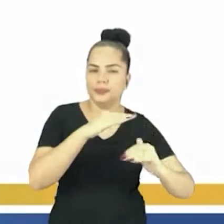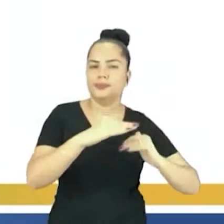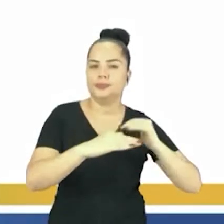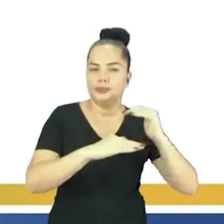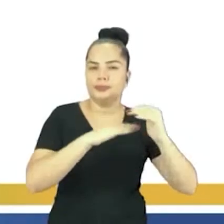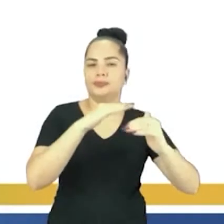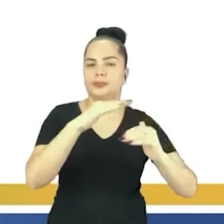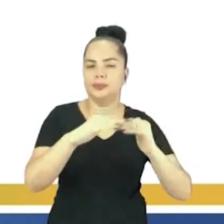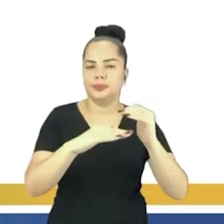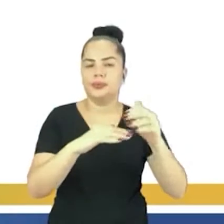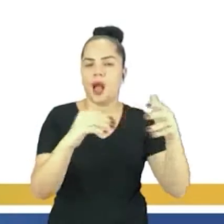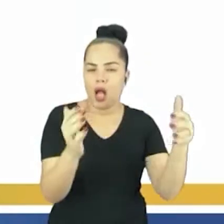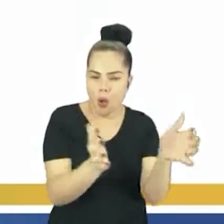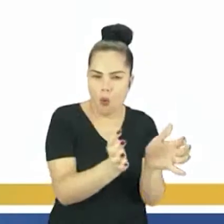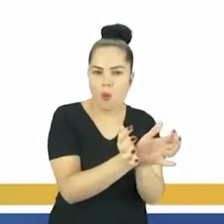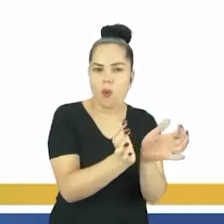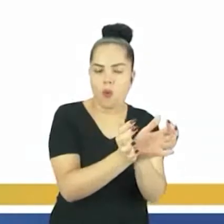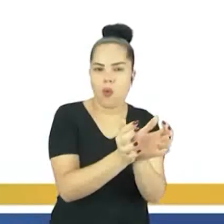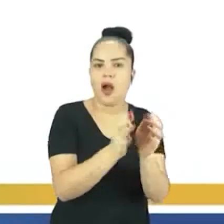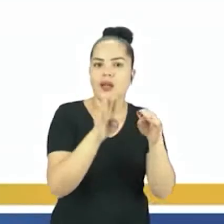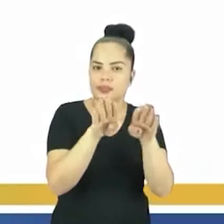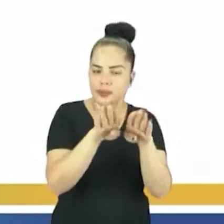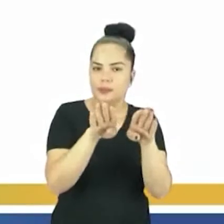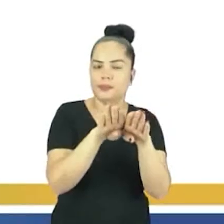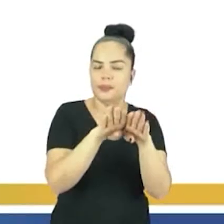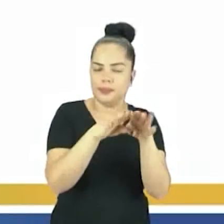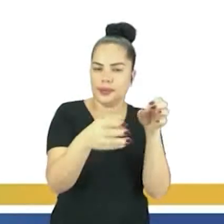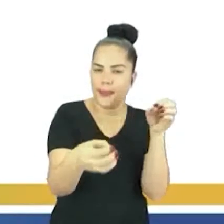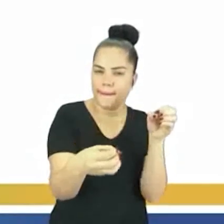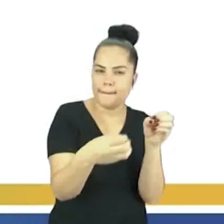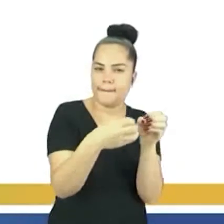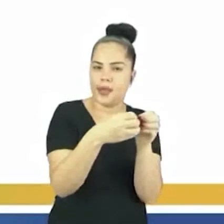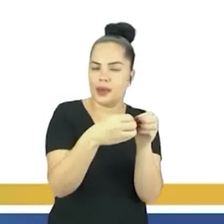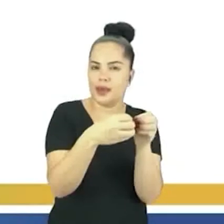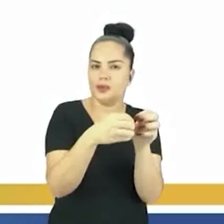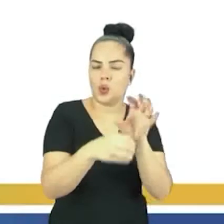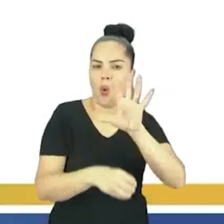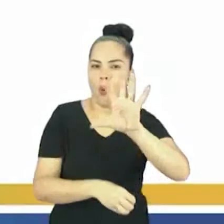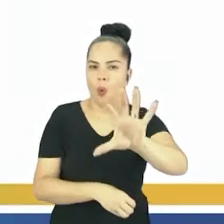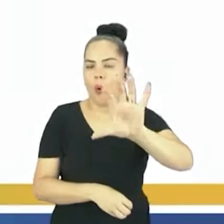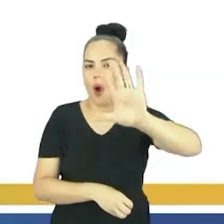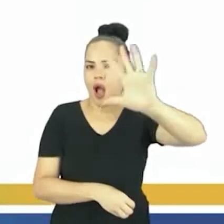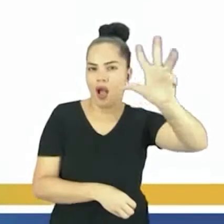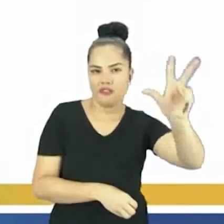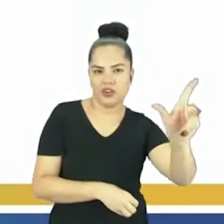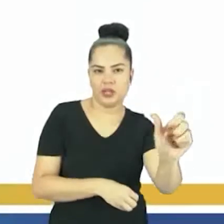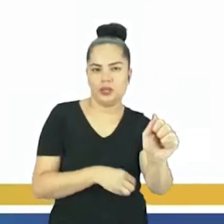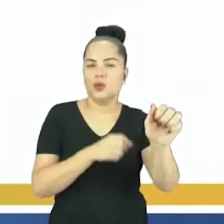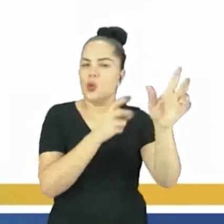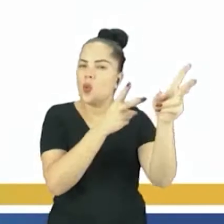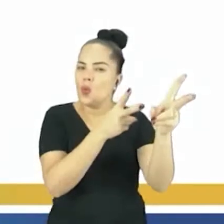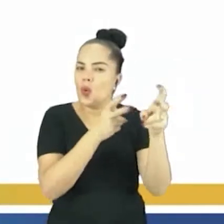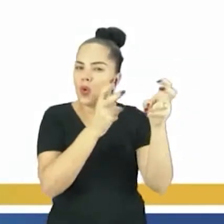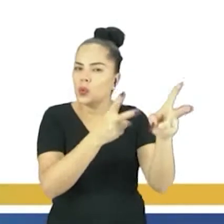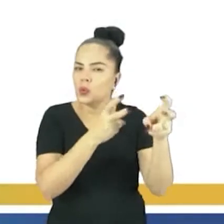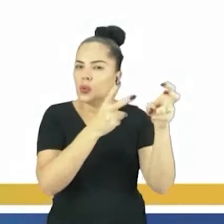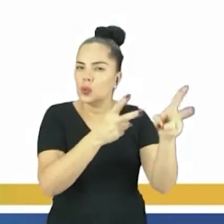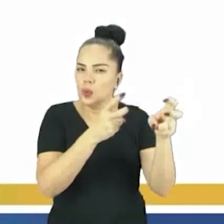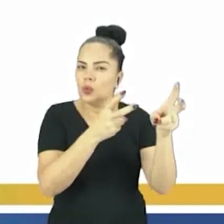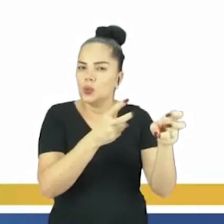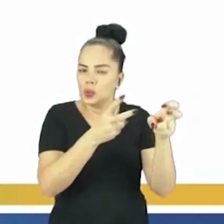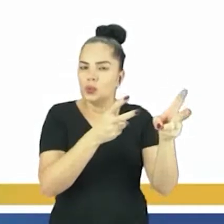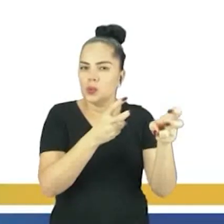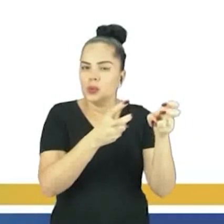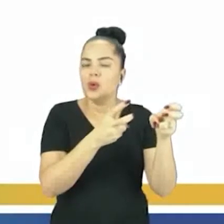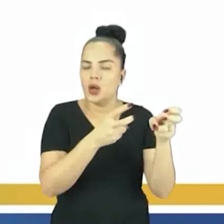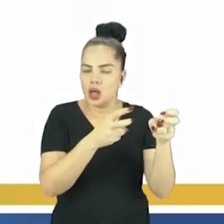também se aproximaram do continente africano e passaram a explorar a parte do interior, a parte mais